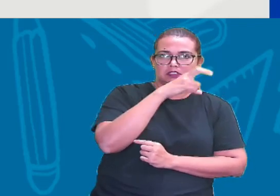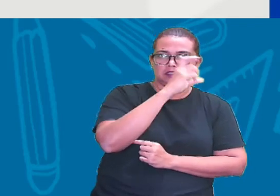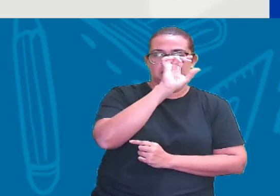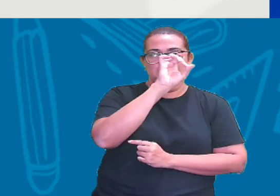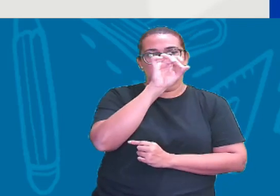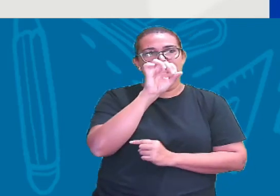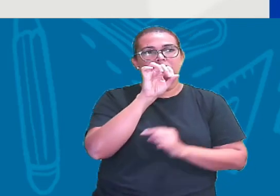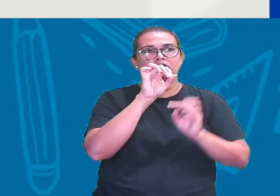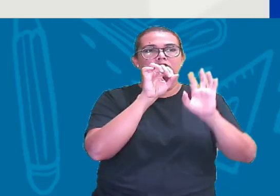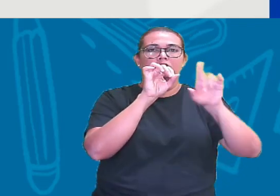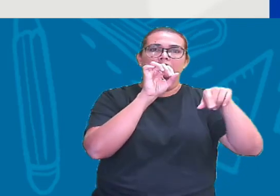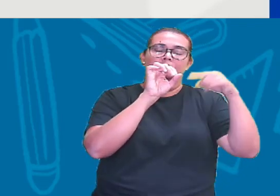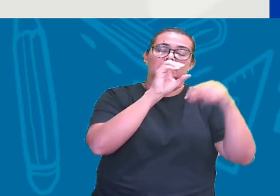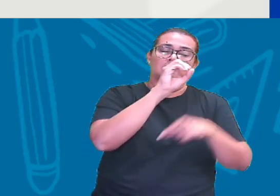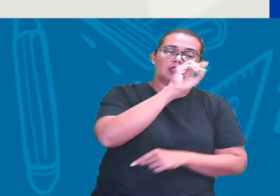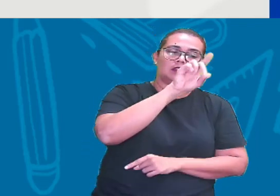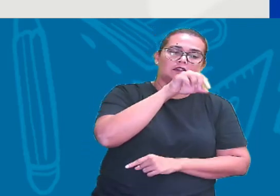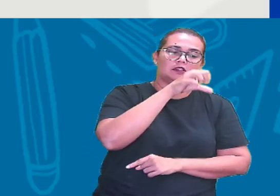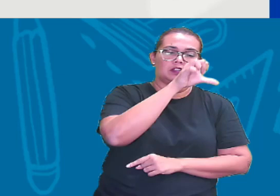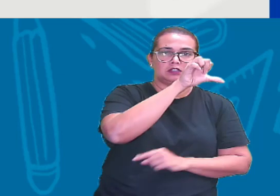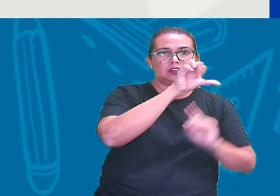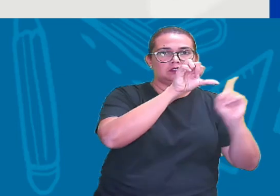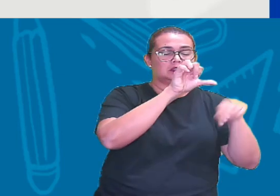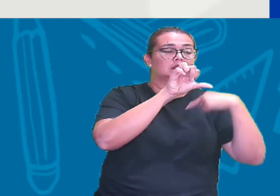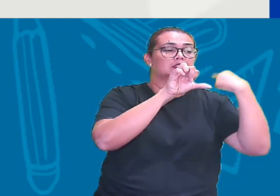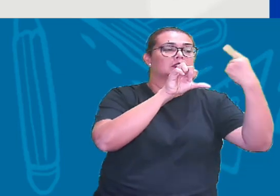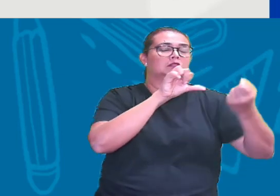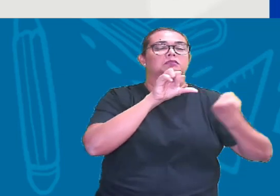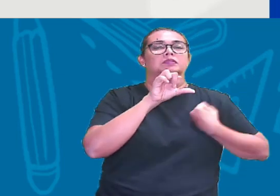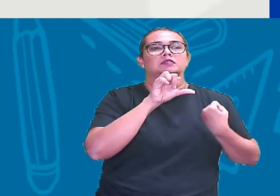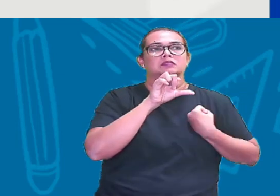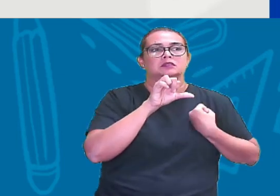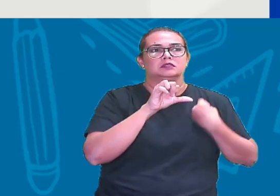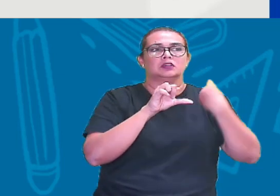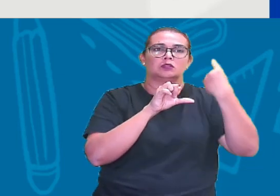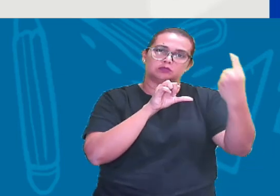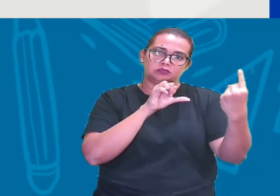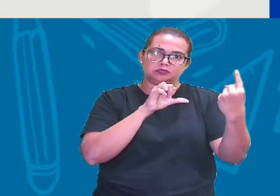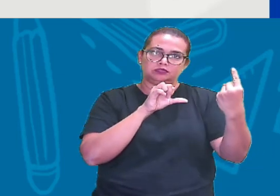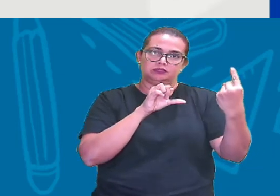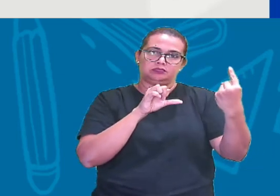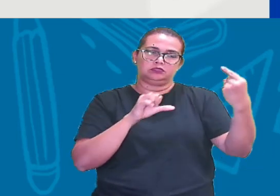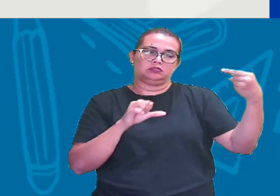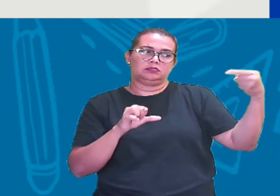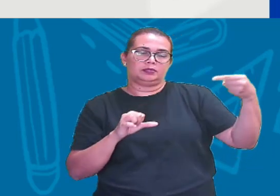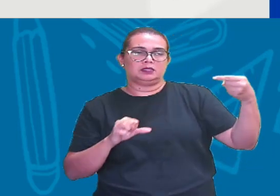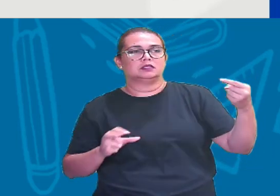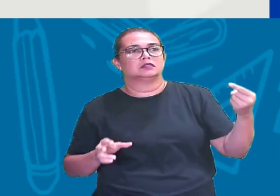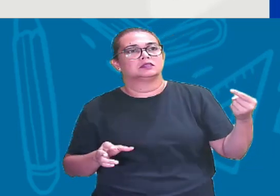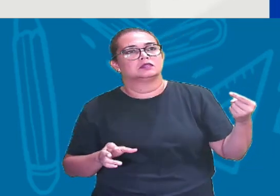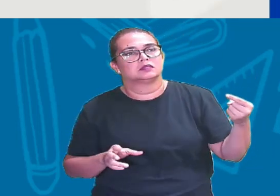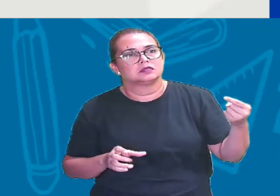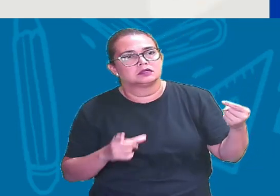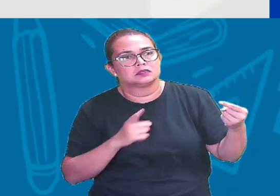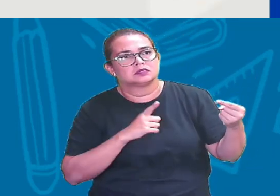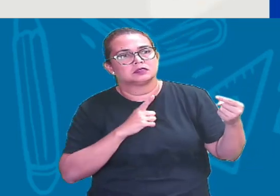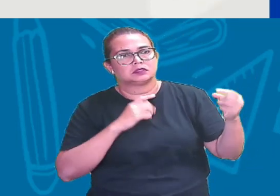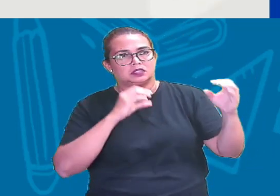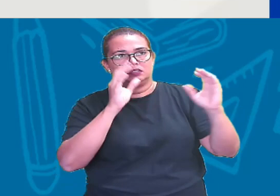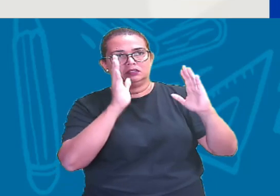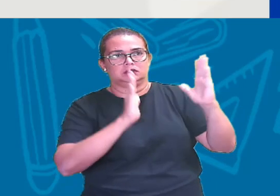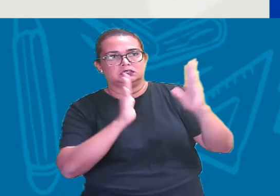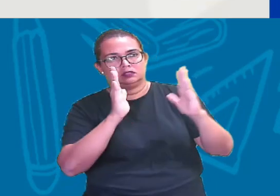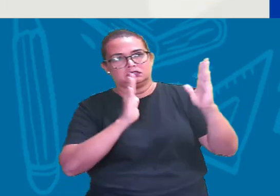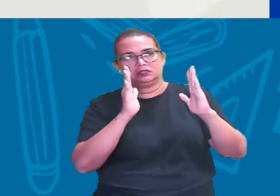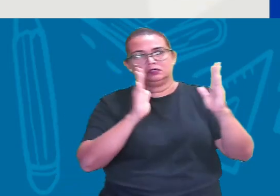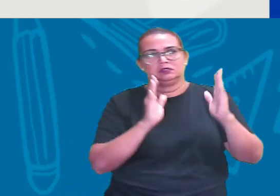,9 Depois O próximo número Seria 1 Tá certo? E sempre entre 0,1 E 0